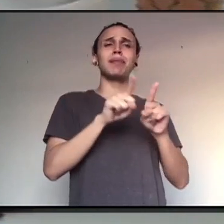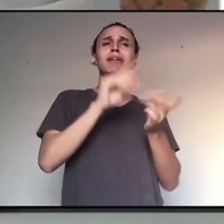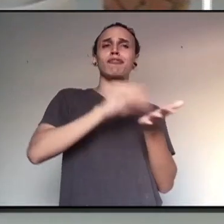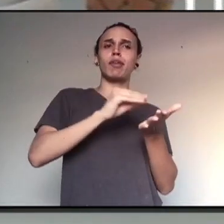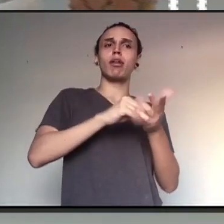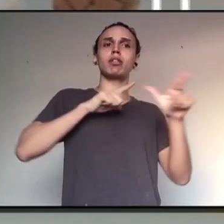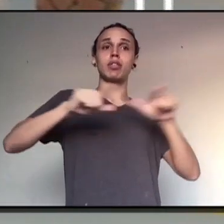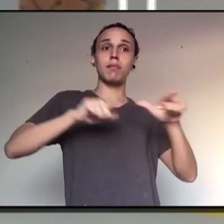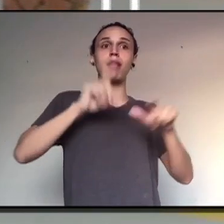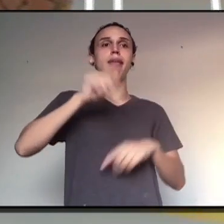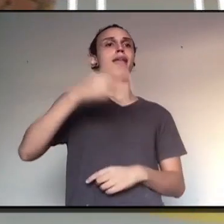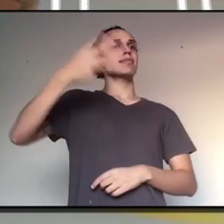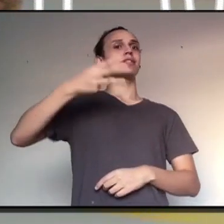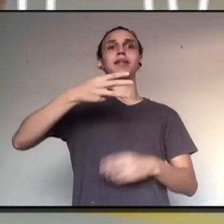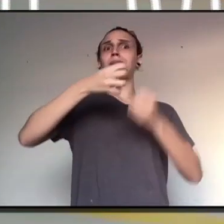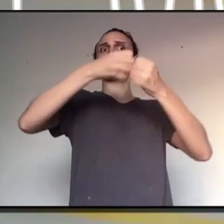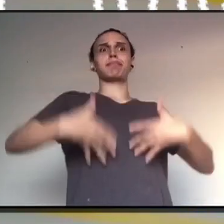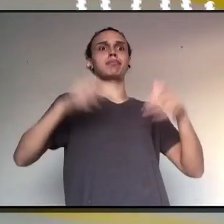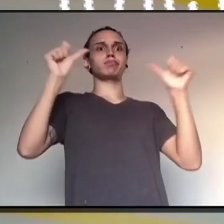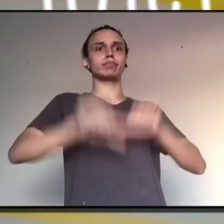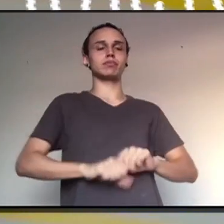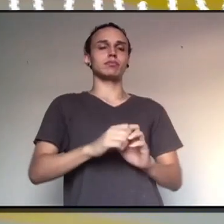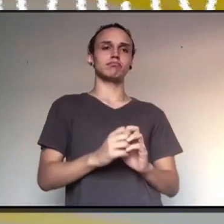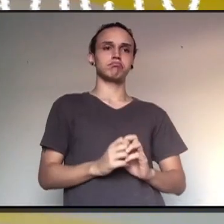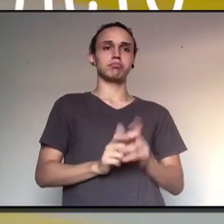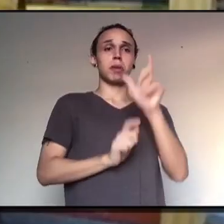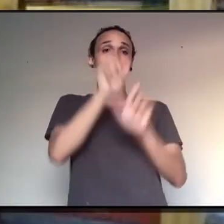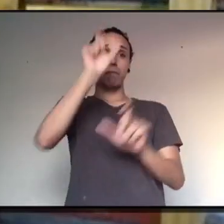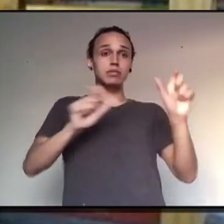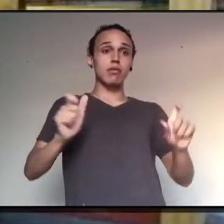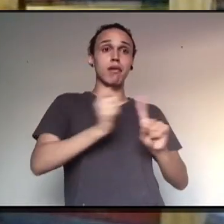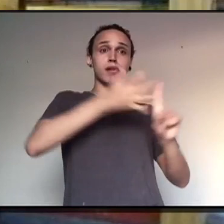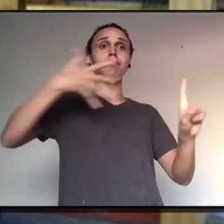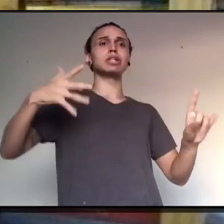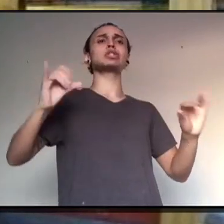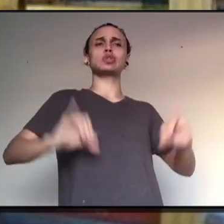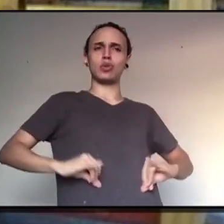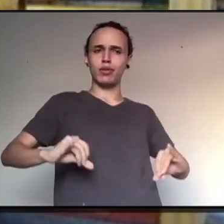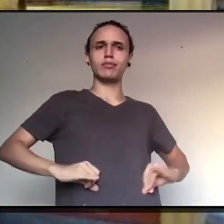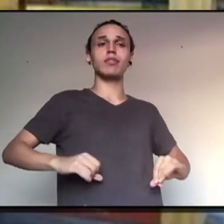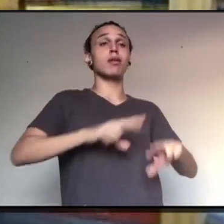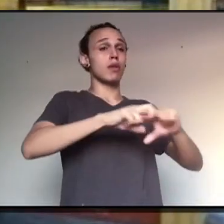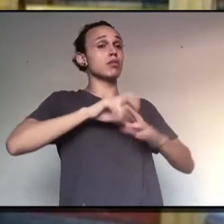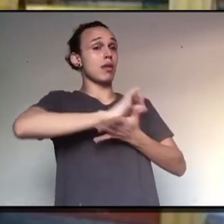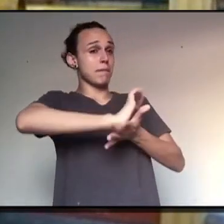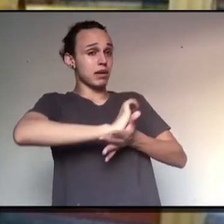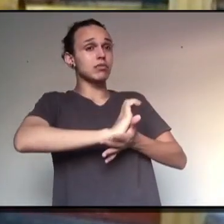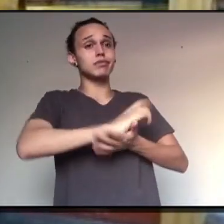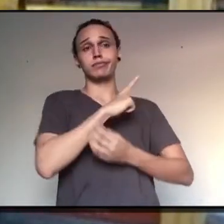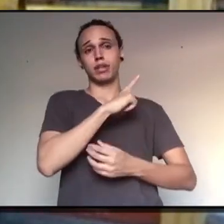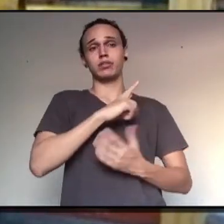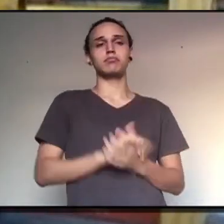dinheiro e de trabalho foram citados como o terceiro maior impacto. A população LGBT sofre com essas questões,